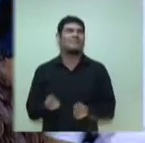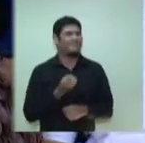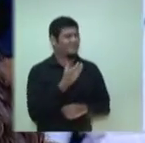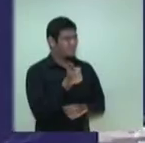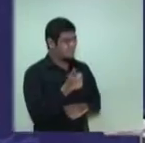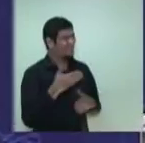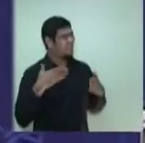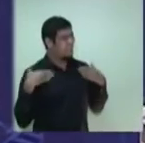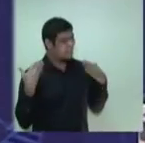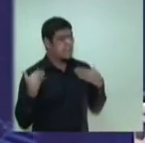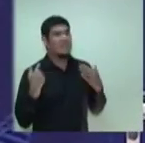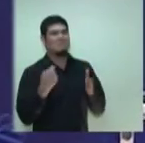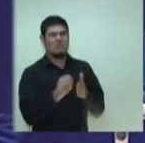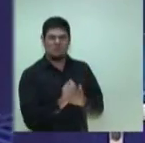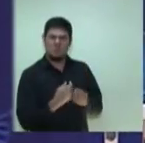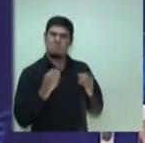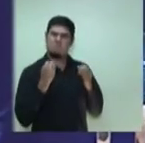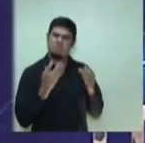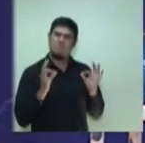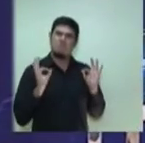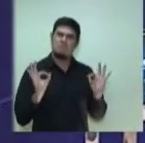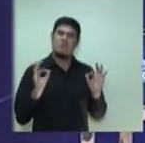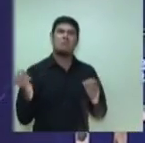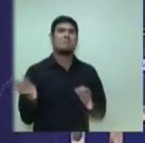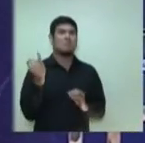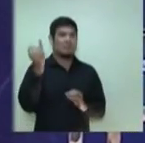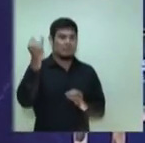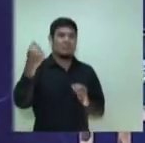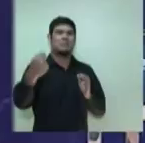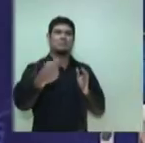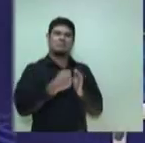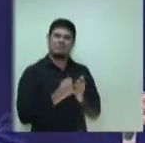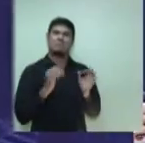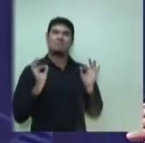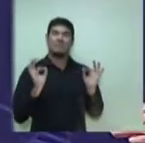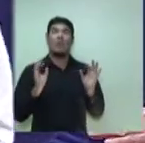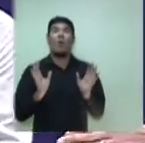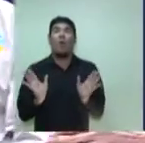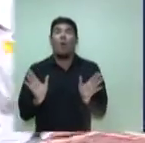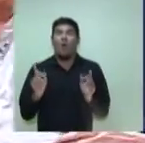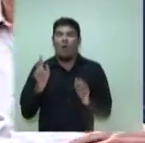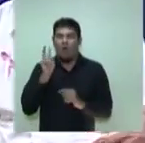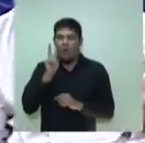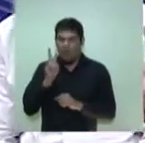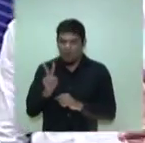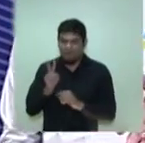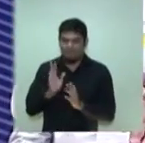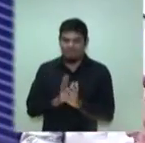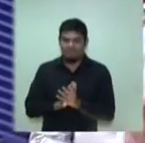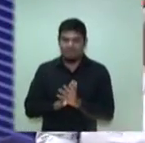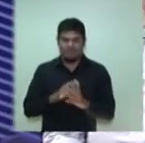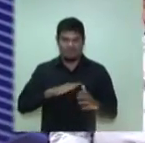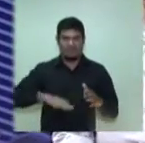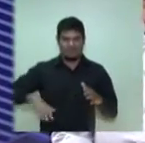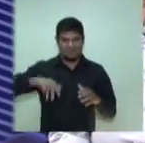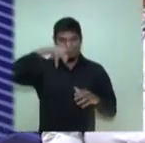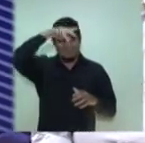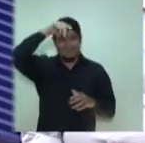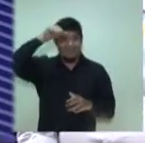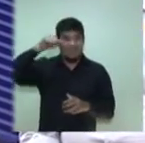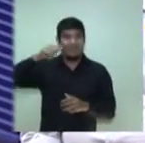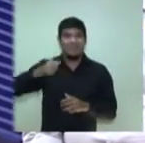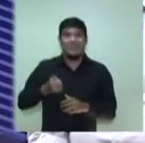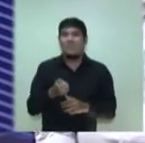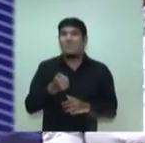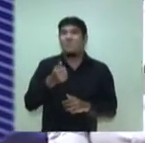Alegria receber a pergunta. Uma pergunta para algo tão importante na vida da nossa cidade. Olha lá, Michelle. A nossa cidade, ela é uma das poucas do